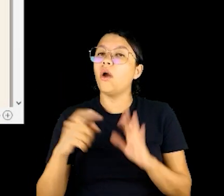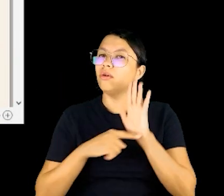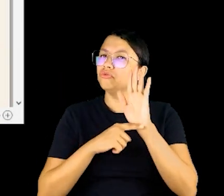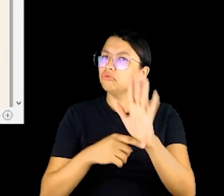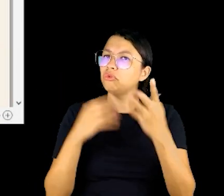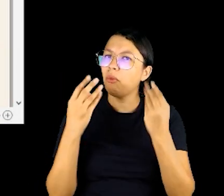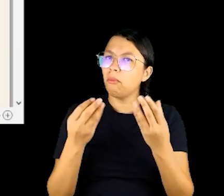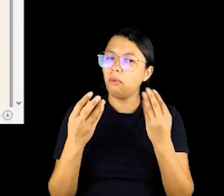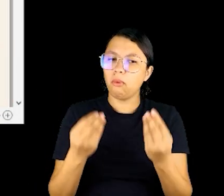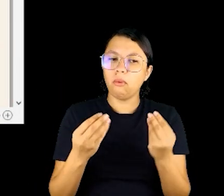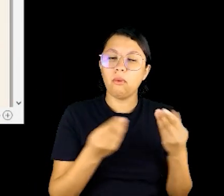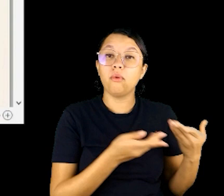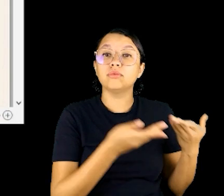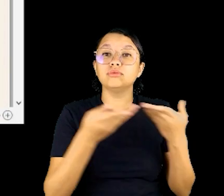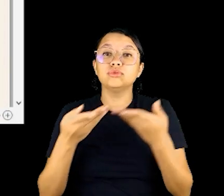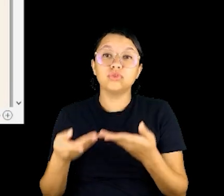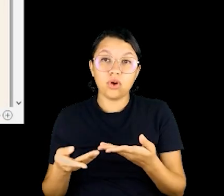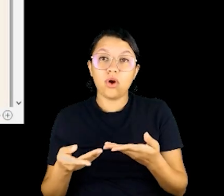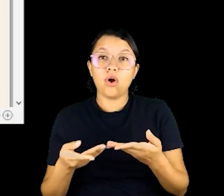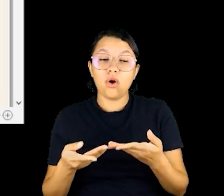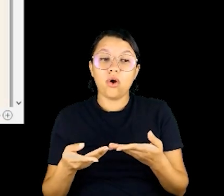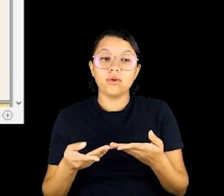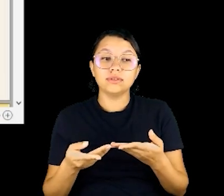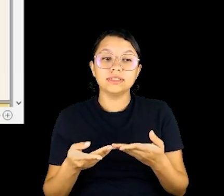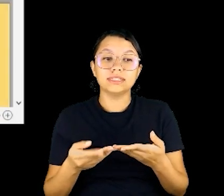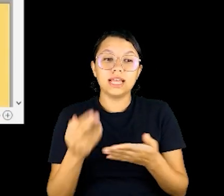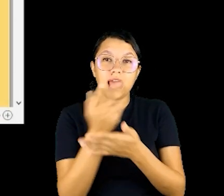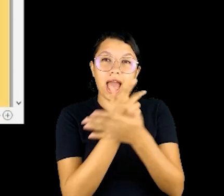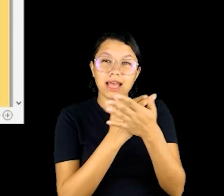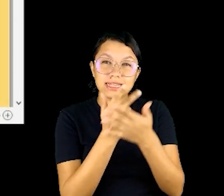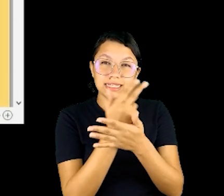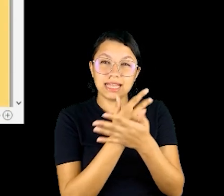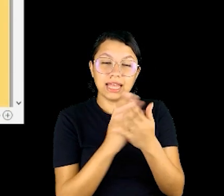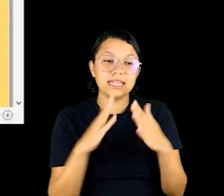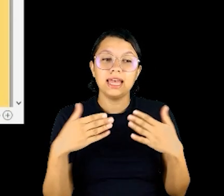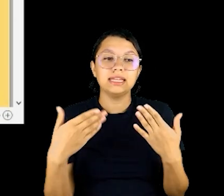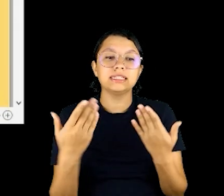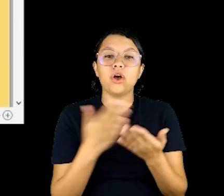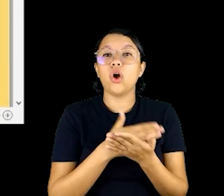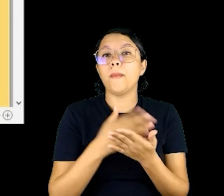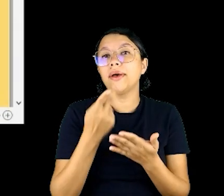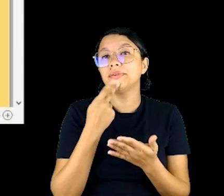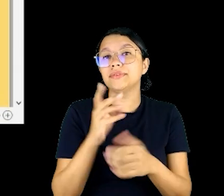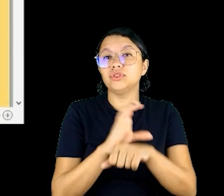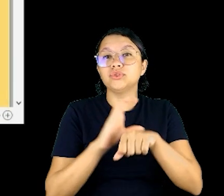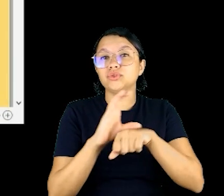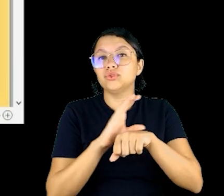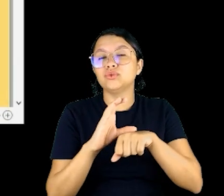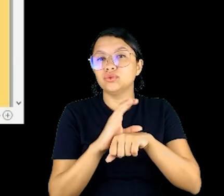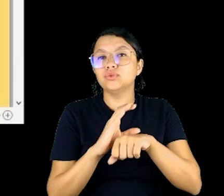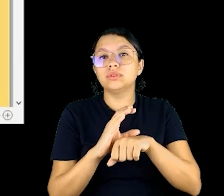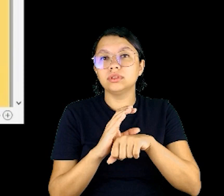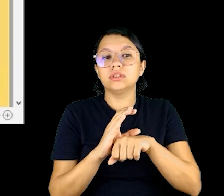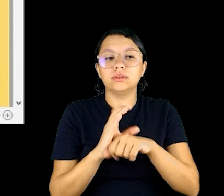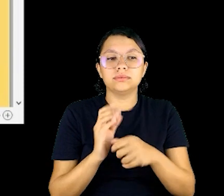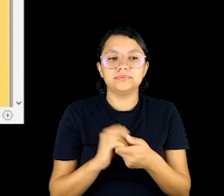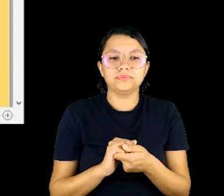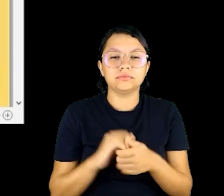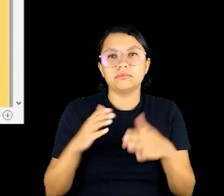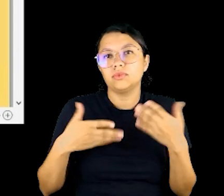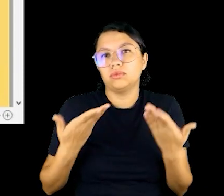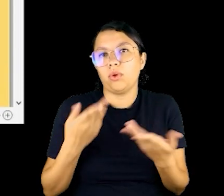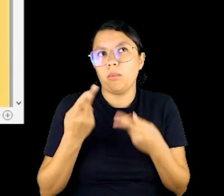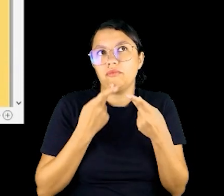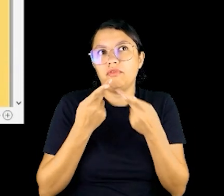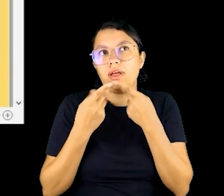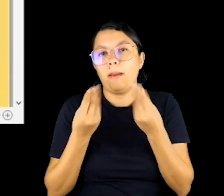prestativo, e foi trazendo essas figuras aí para a gente, então, gente fala, começa falando de Constituição Federal, não